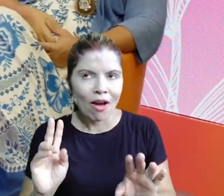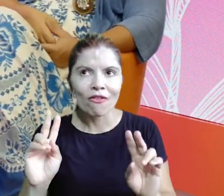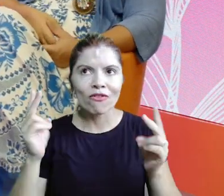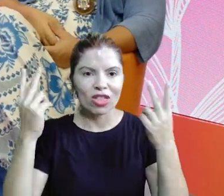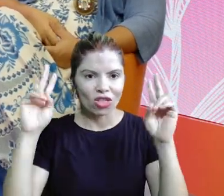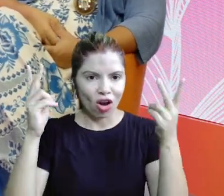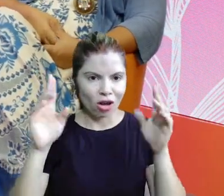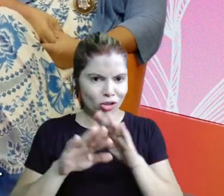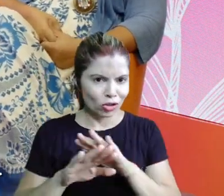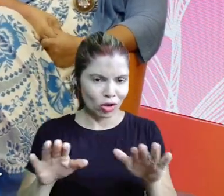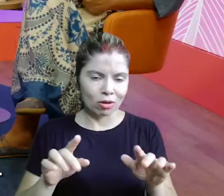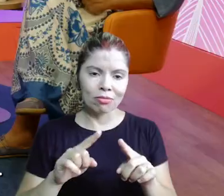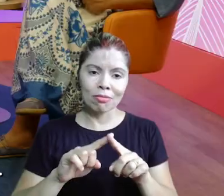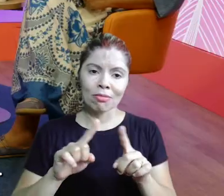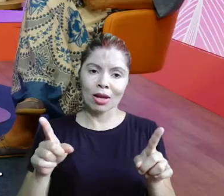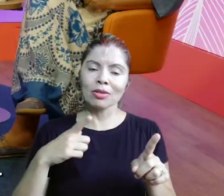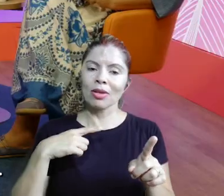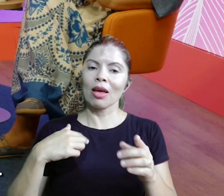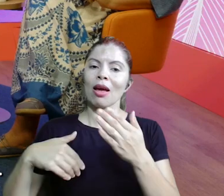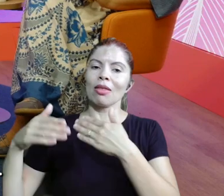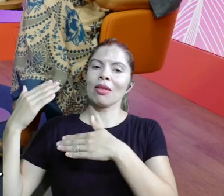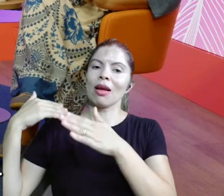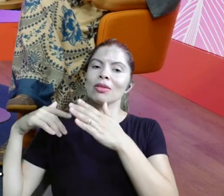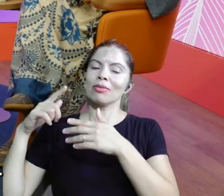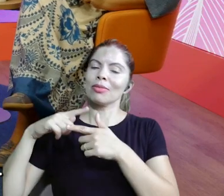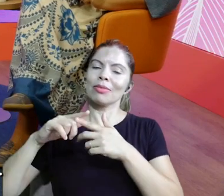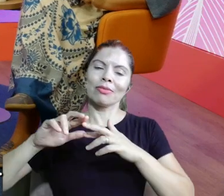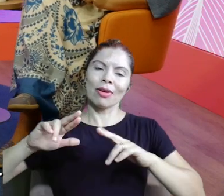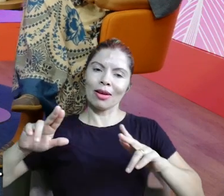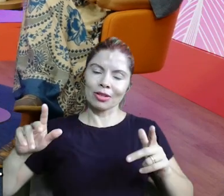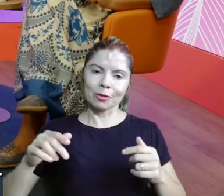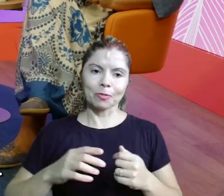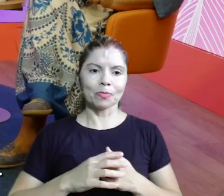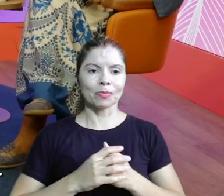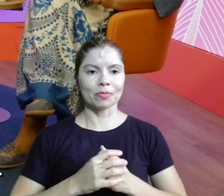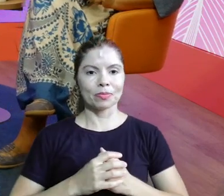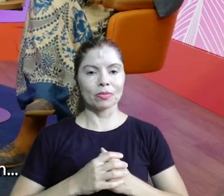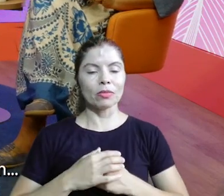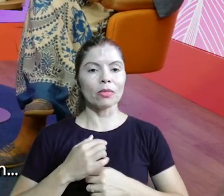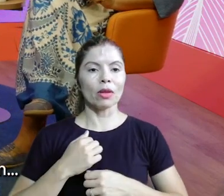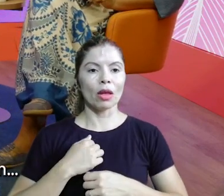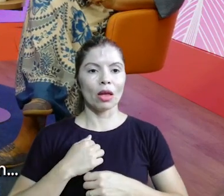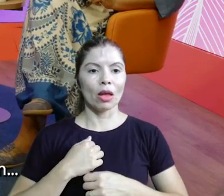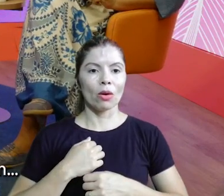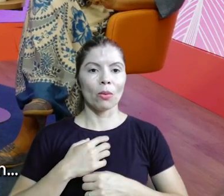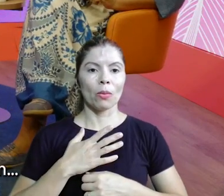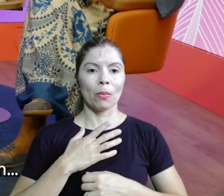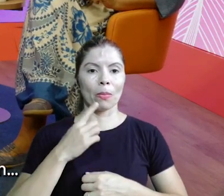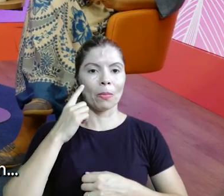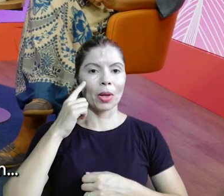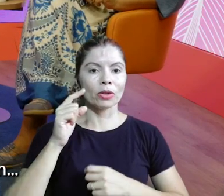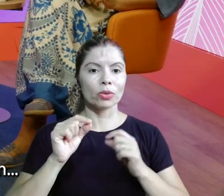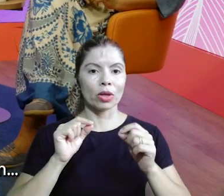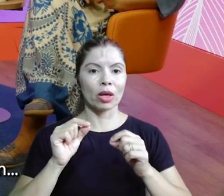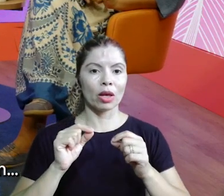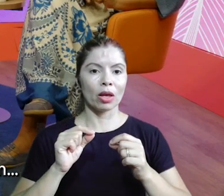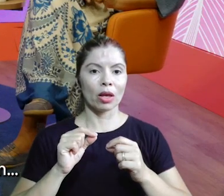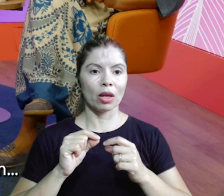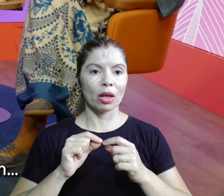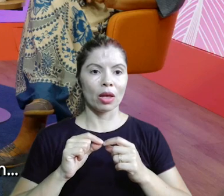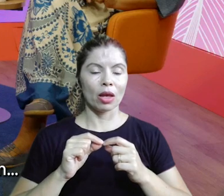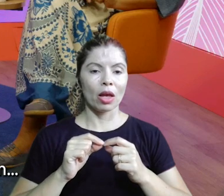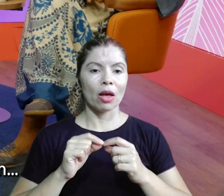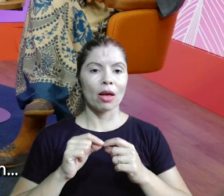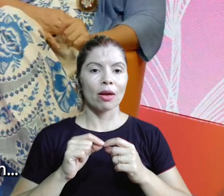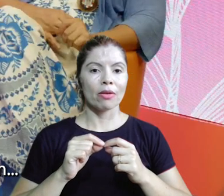tem o tapete. Exatamente. Só que tem uma coisa que a gente, eu guardo muito isso, né, de